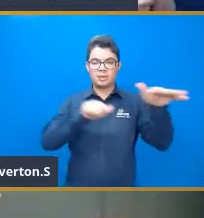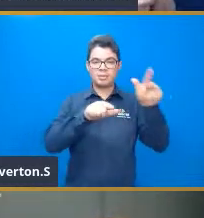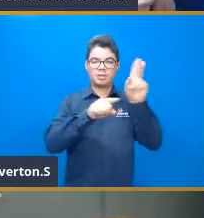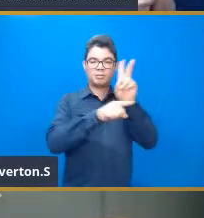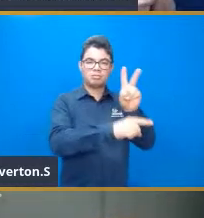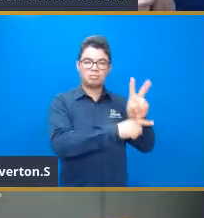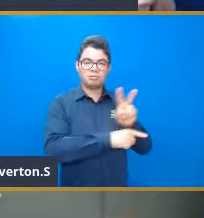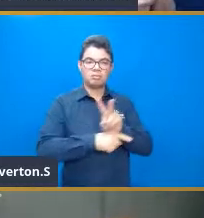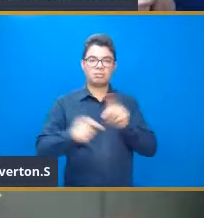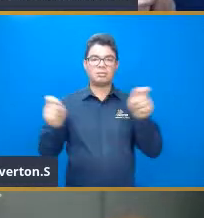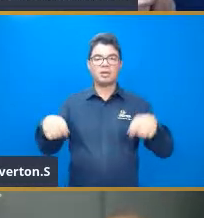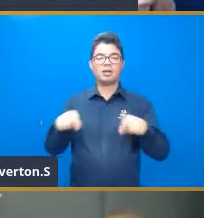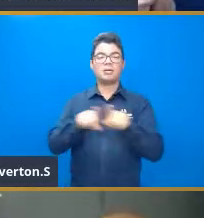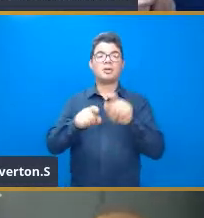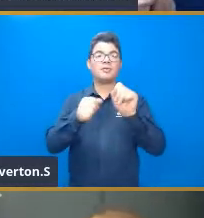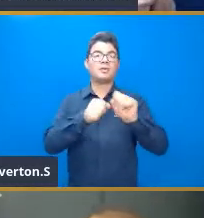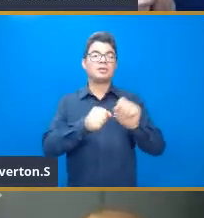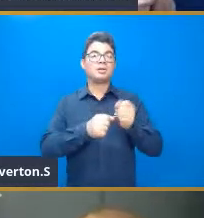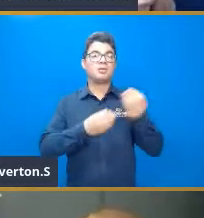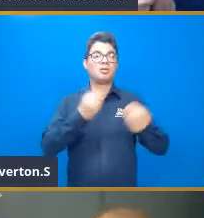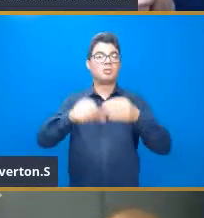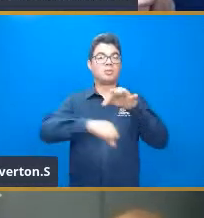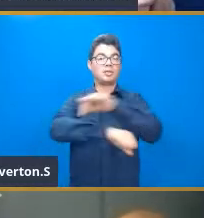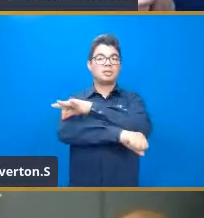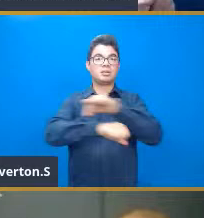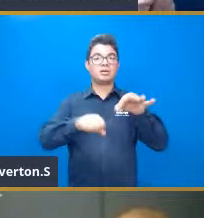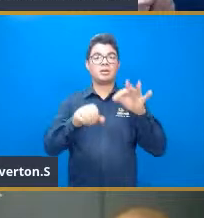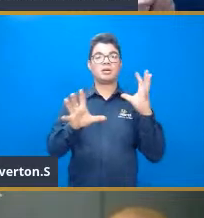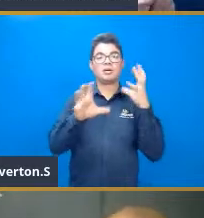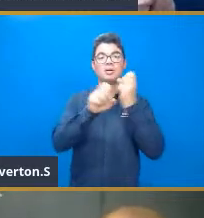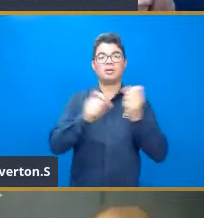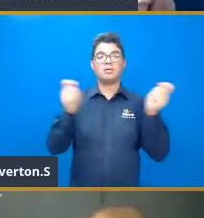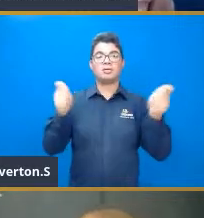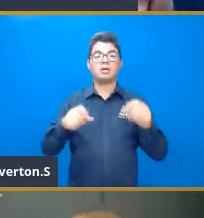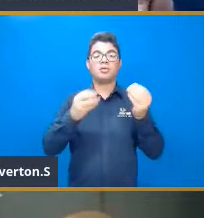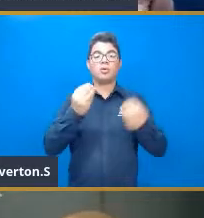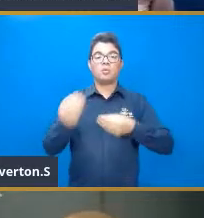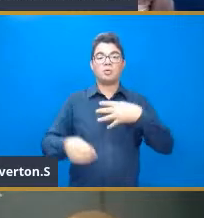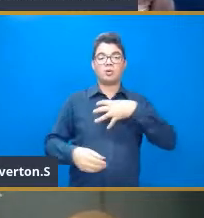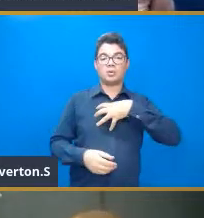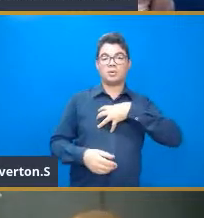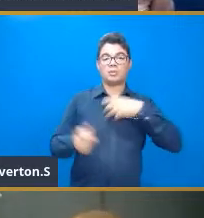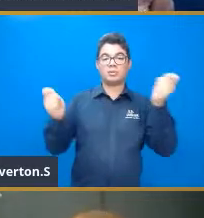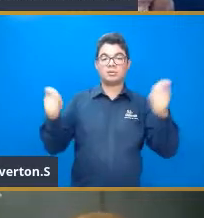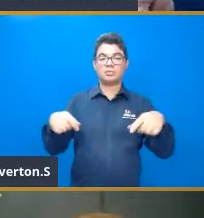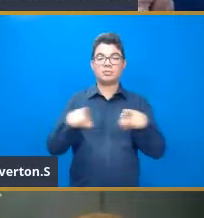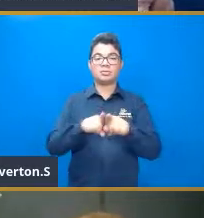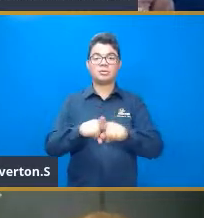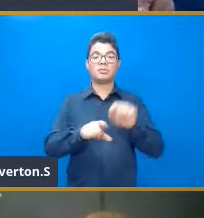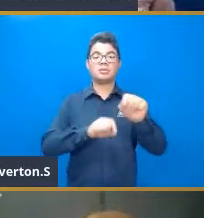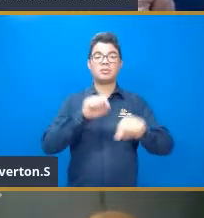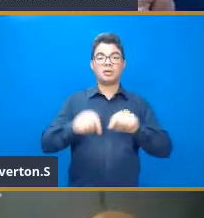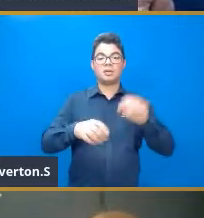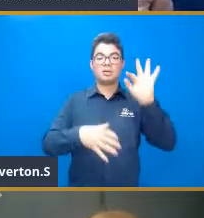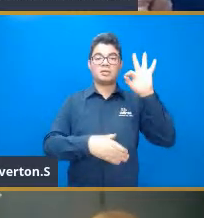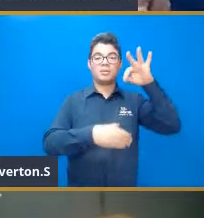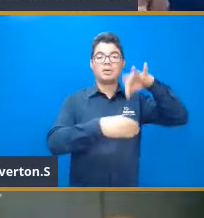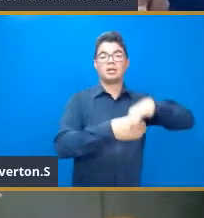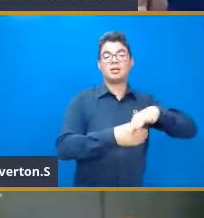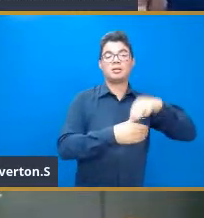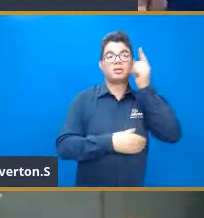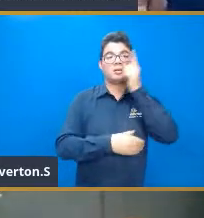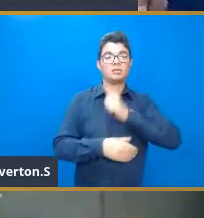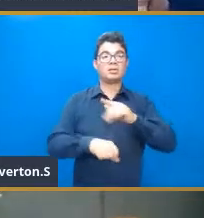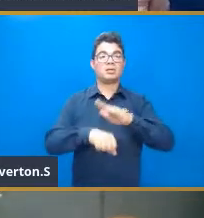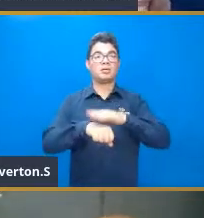ele está lá fazendo as medições, verificando, né? Qual é o comportamento desta planta em relação ao tempo. O